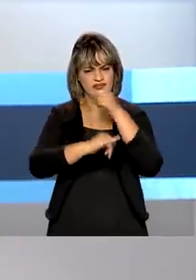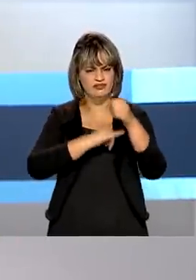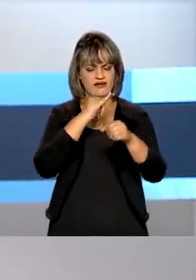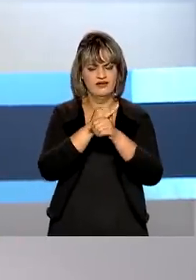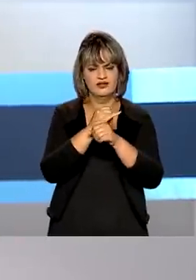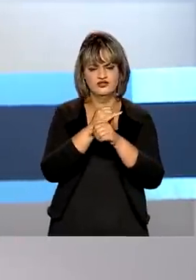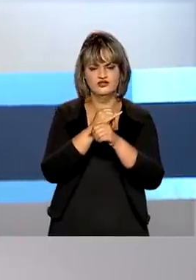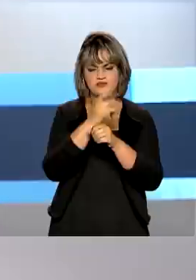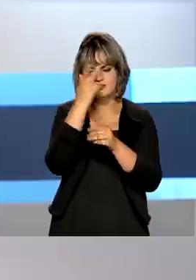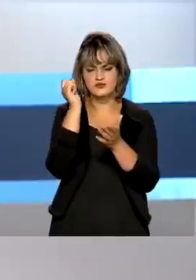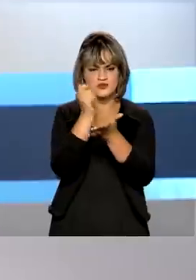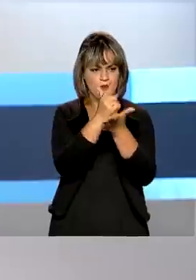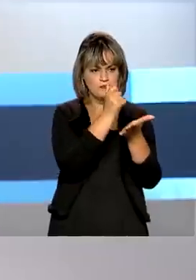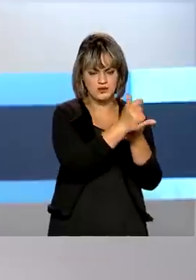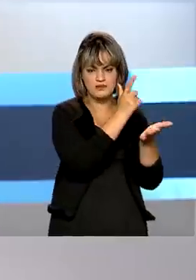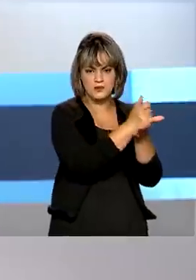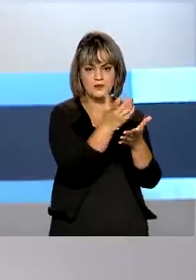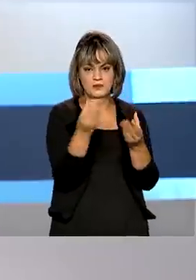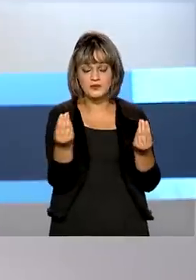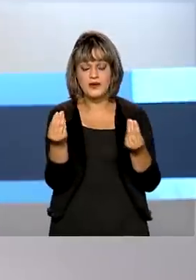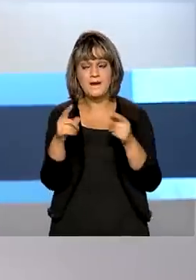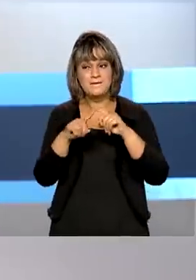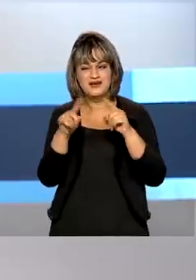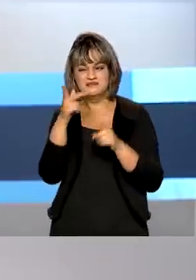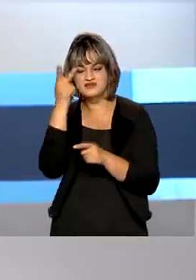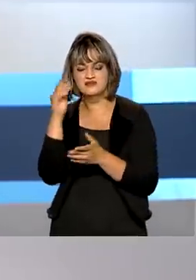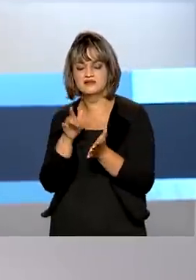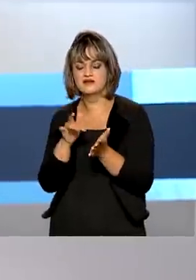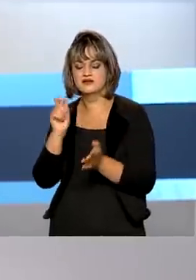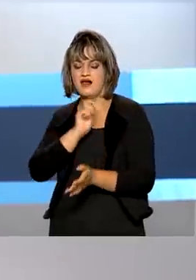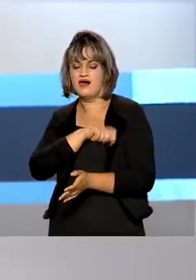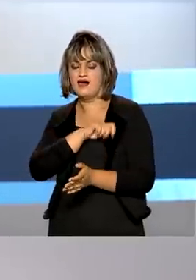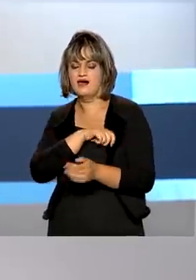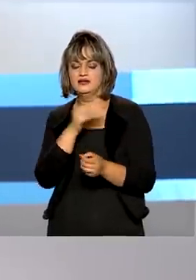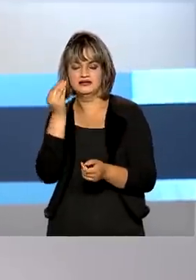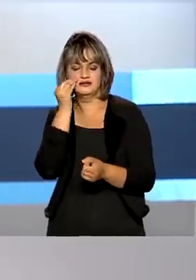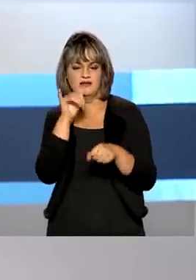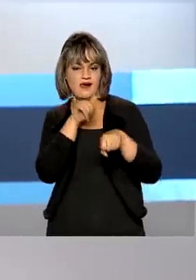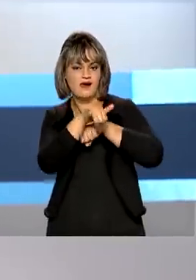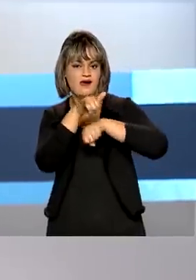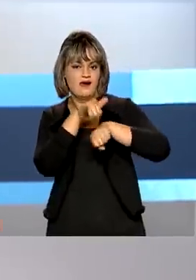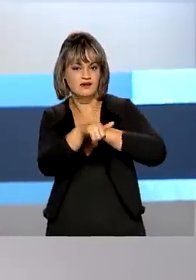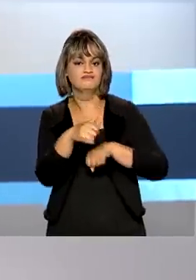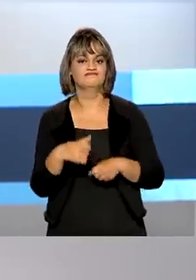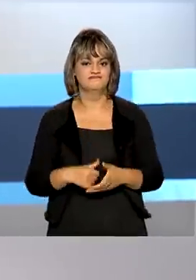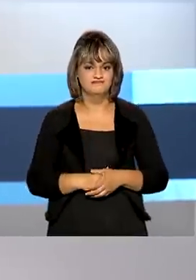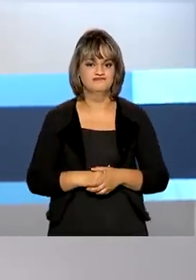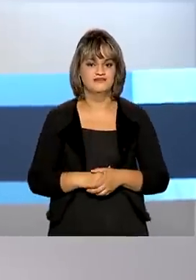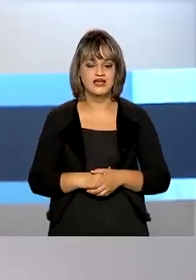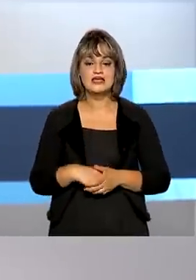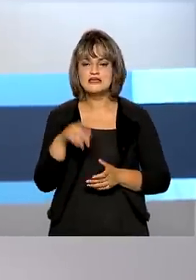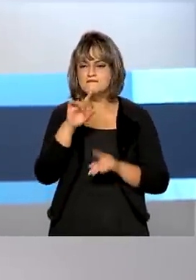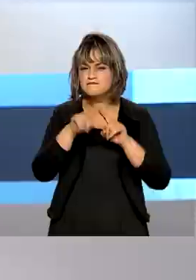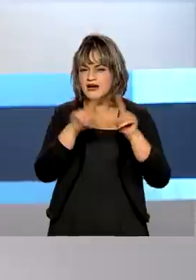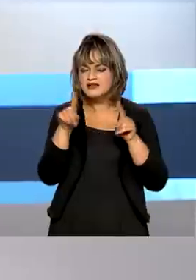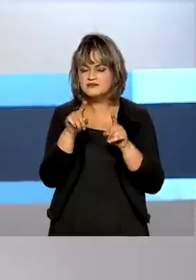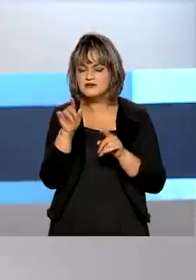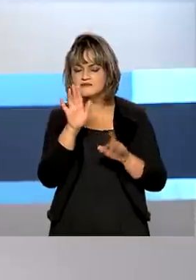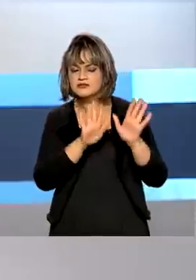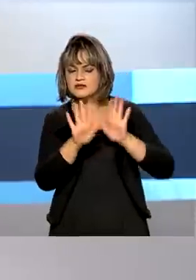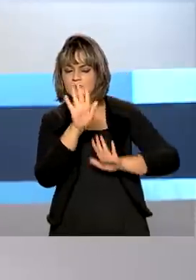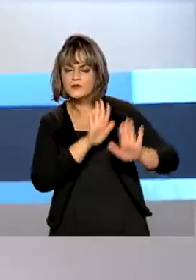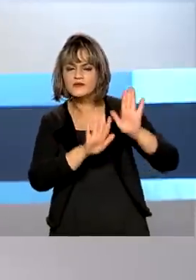por conta da pandemia, também cresceram as tentativas de golpes virtuais. Para ajudar o consumidor a identificar estas